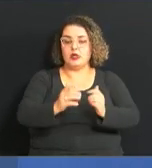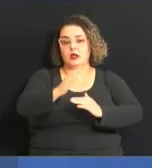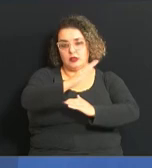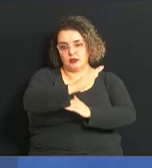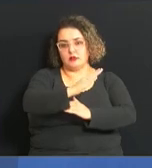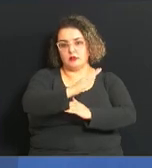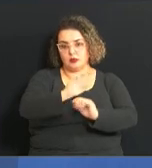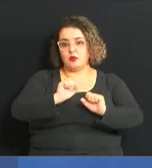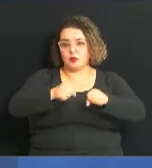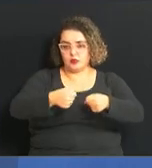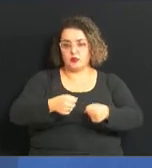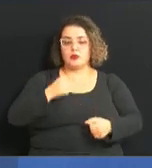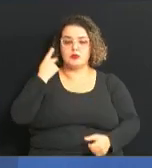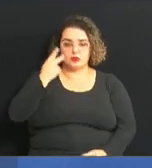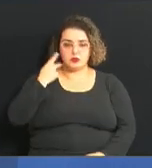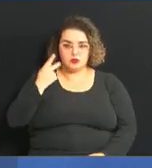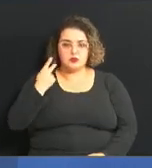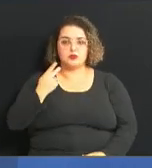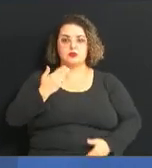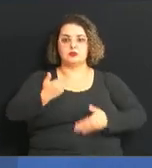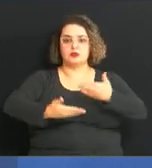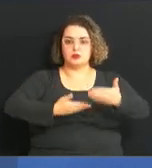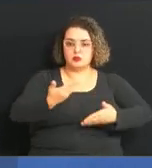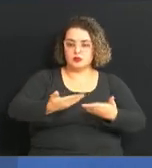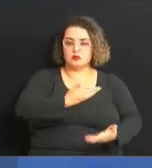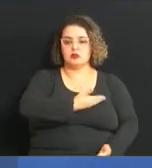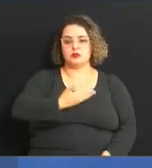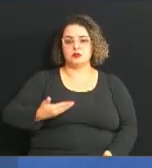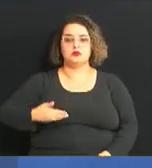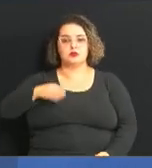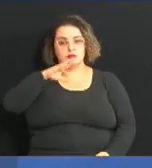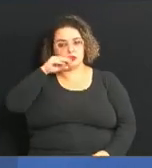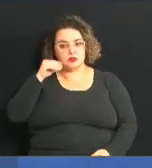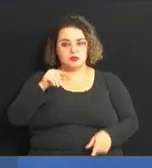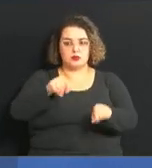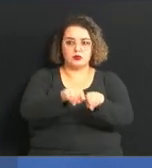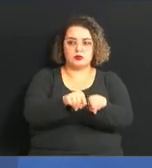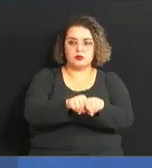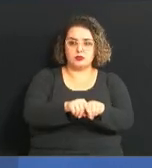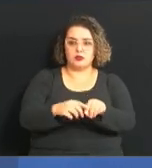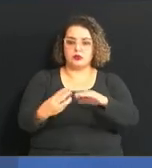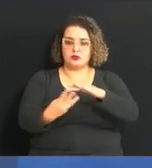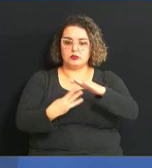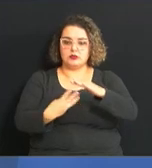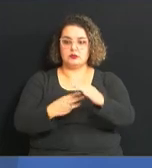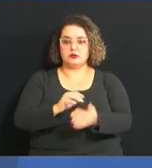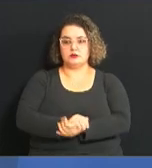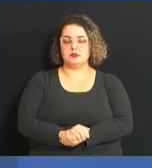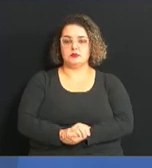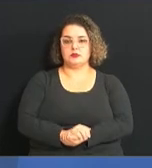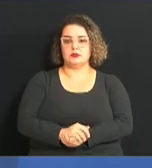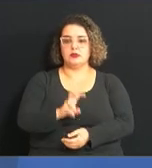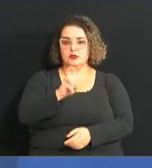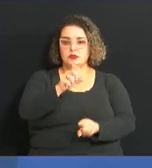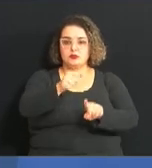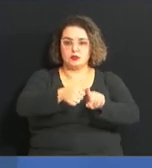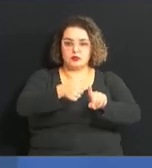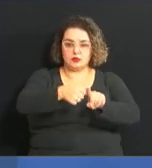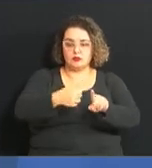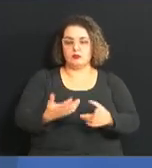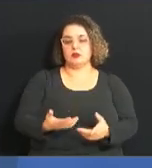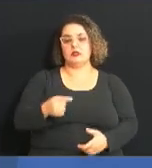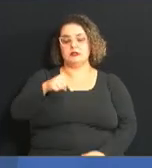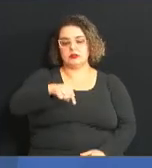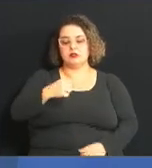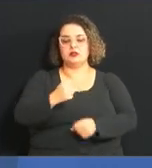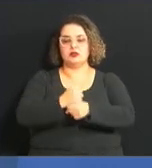com o esforço dos parlamentares dos servidores dos funcionários também terceirizados só nos cinco primeiros meses deste ano